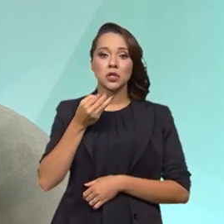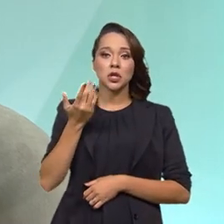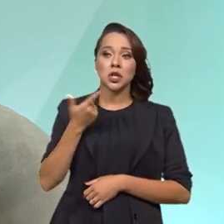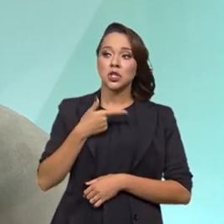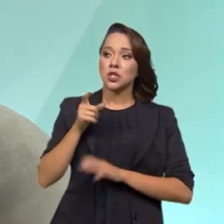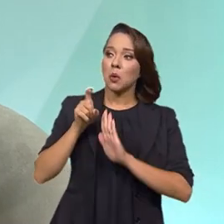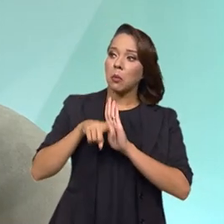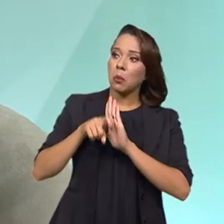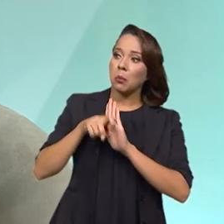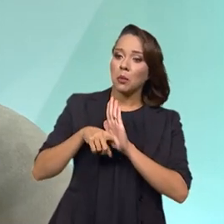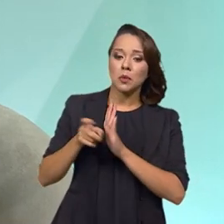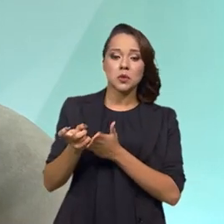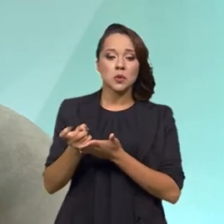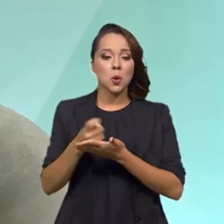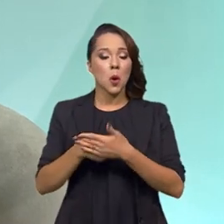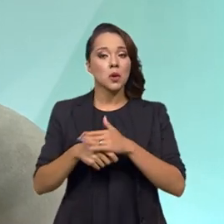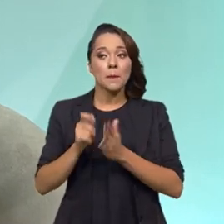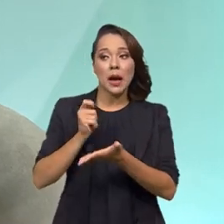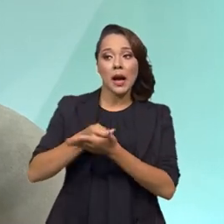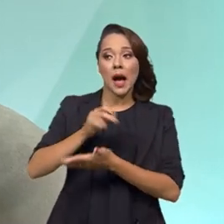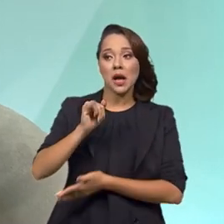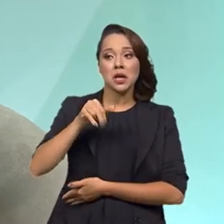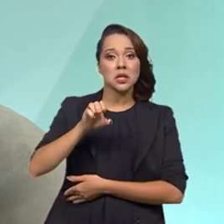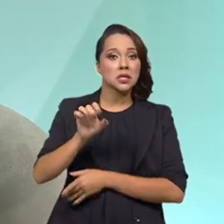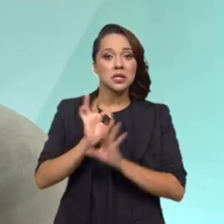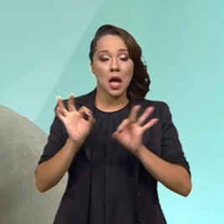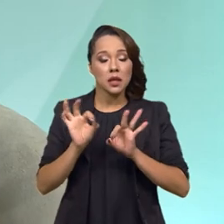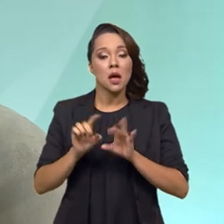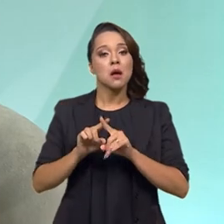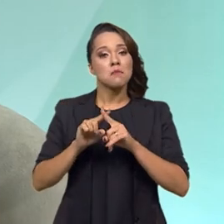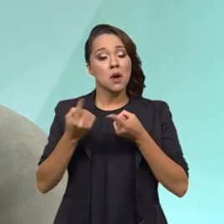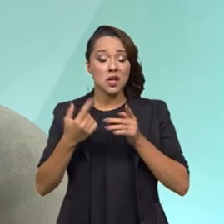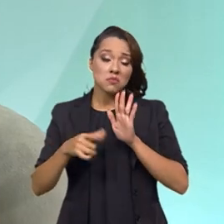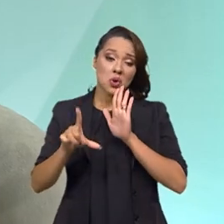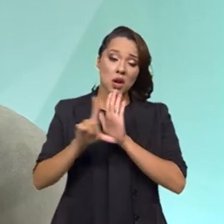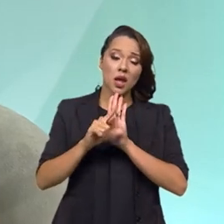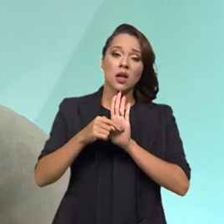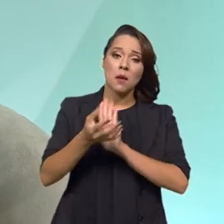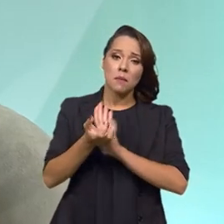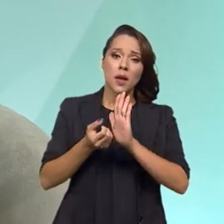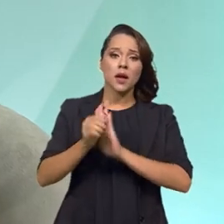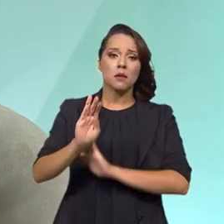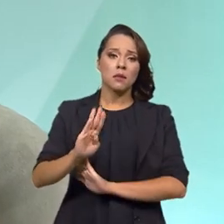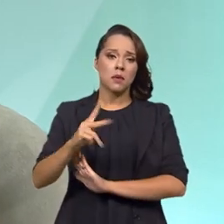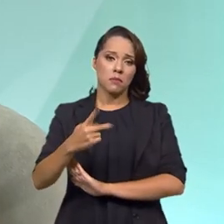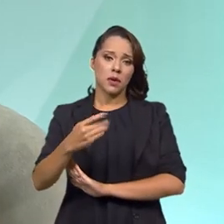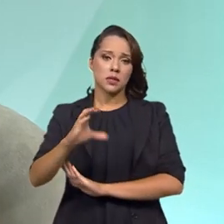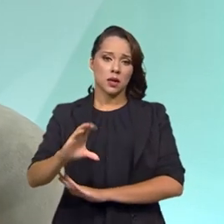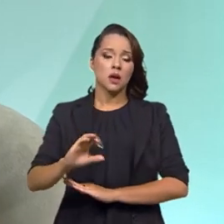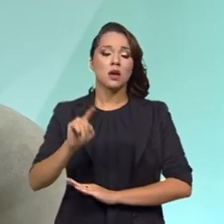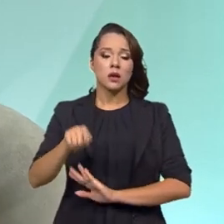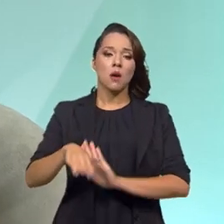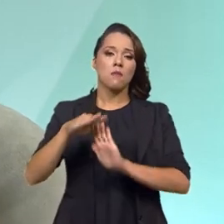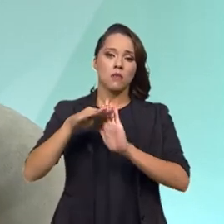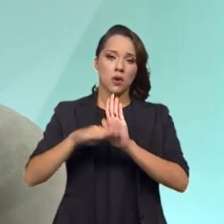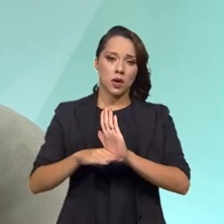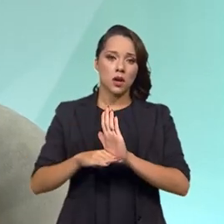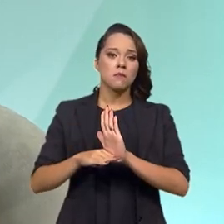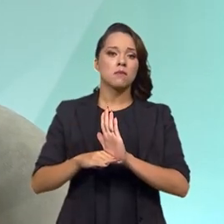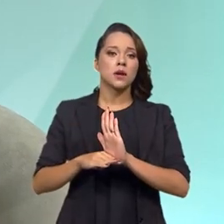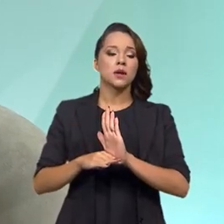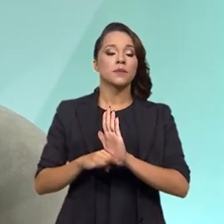subsídios ao INSS, mas que, por força de lei, recebe o BPC, que é um programa de